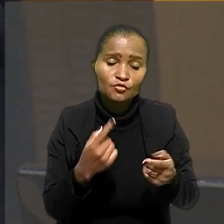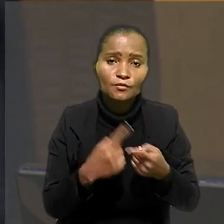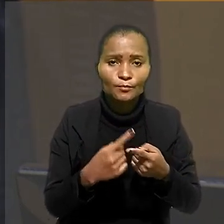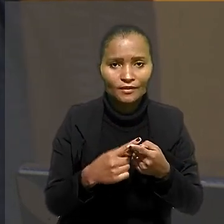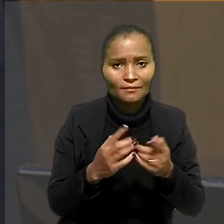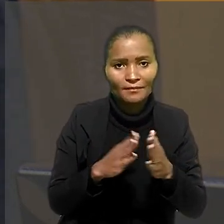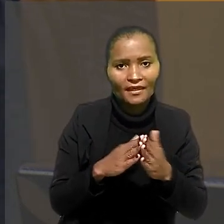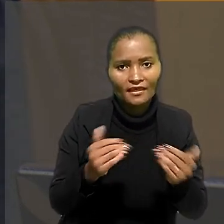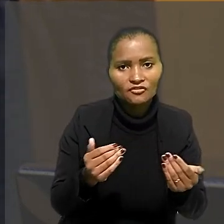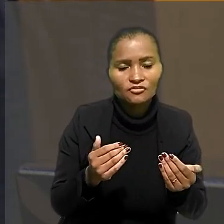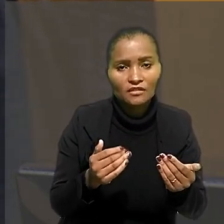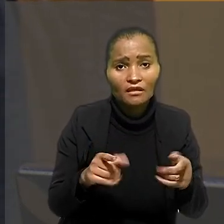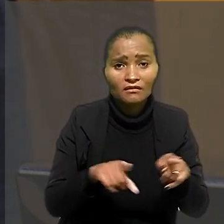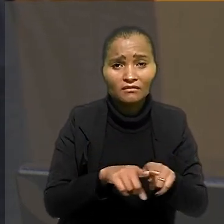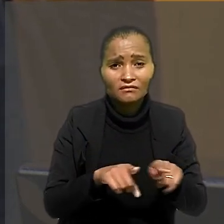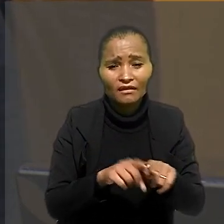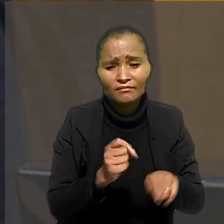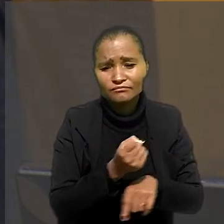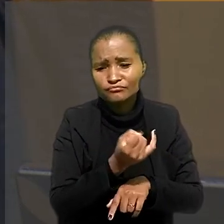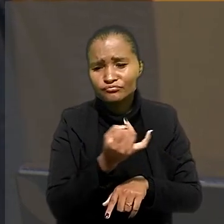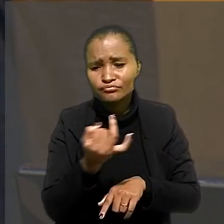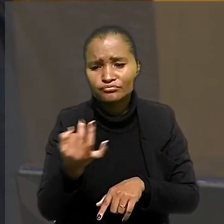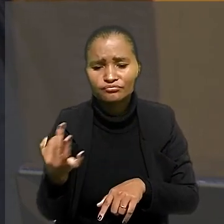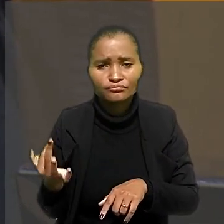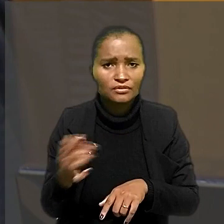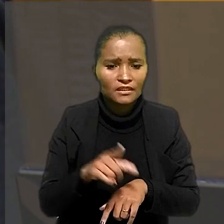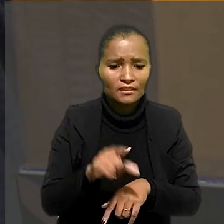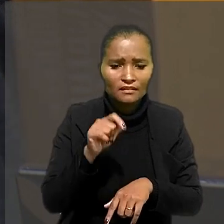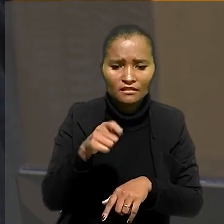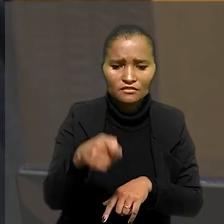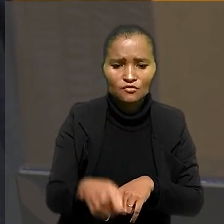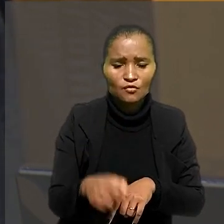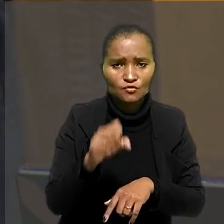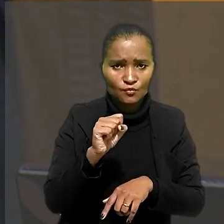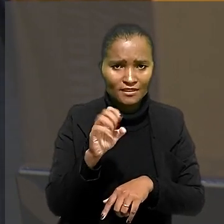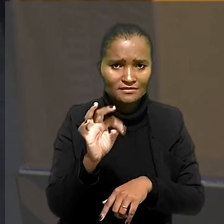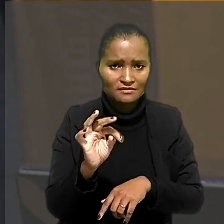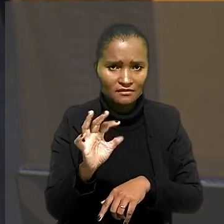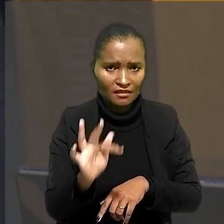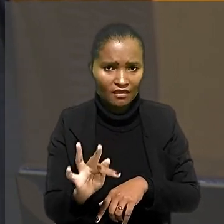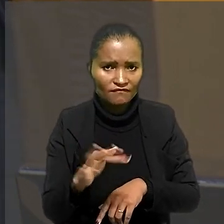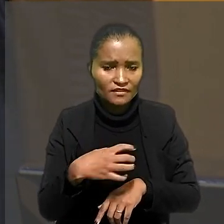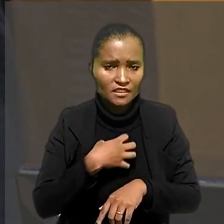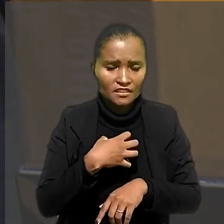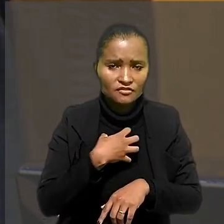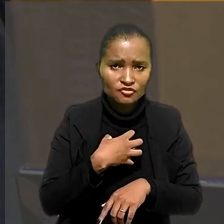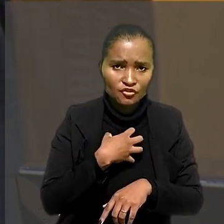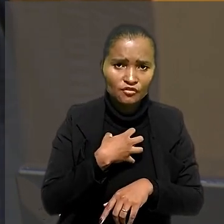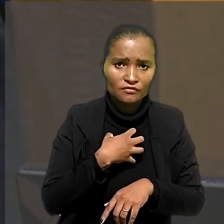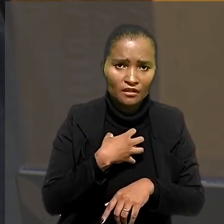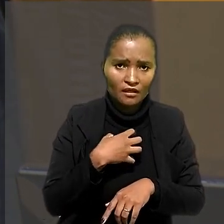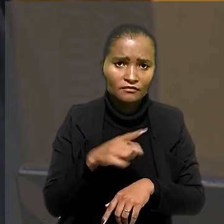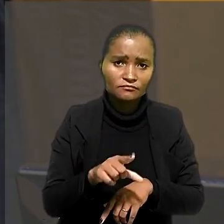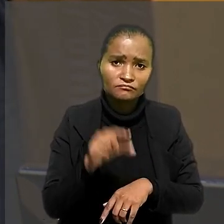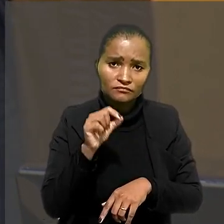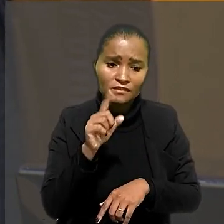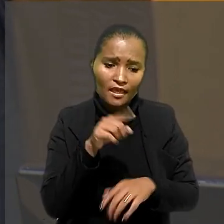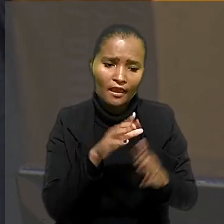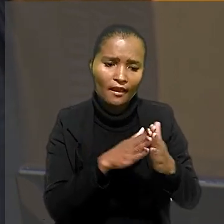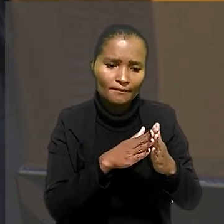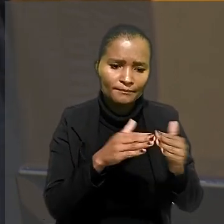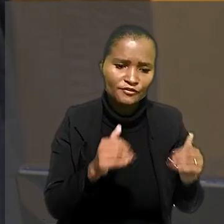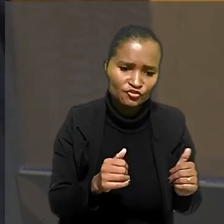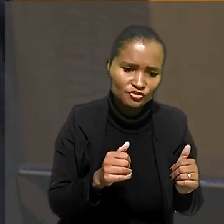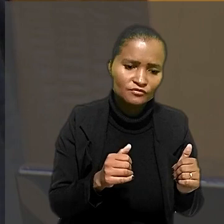causa de pedir, e existem incontáveis decisões do Supremo Tribunal Federal nesse sentido, definindo o que é a